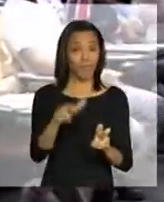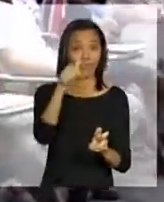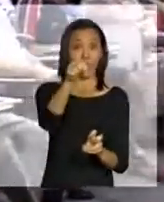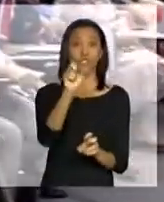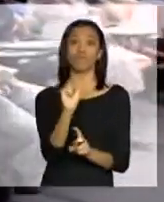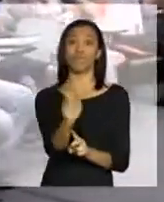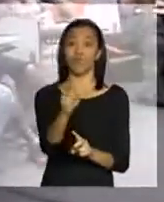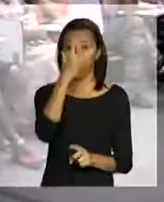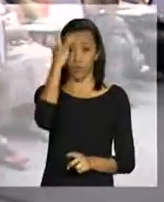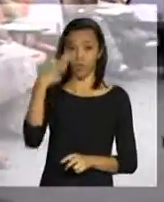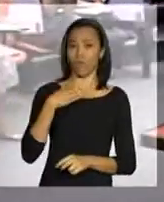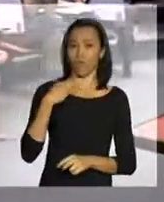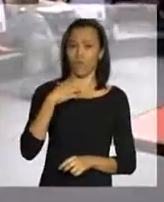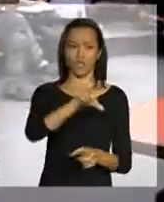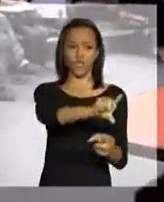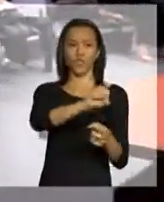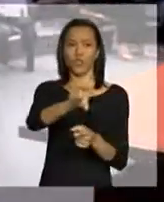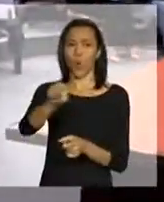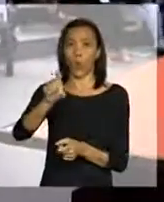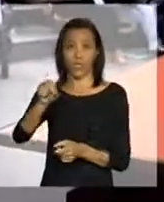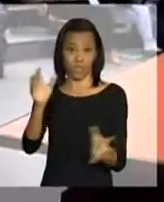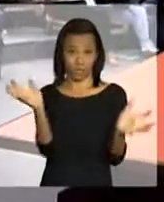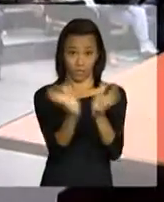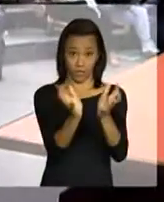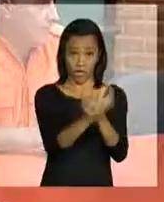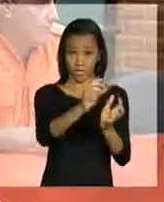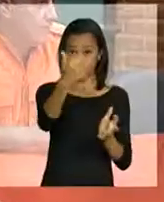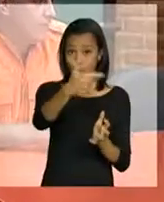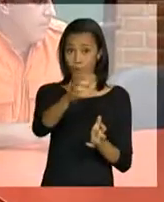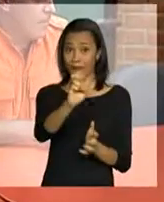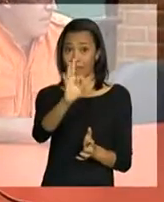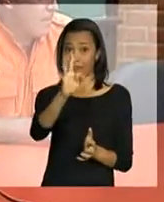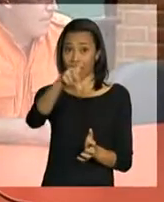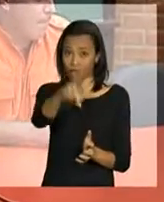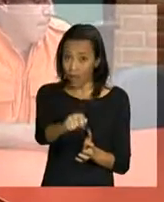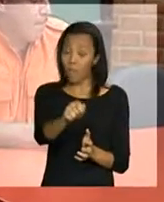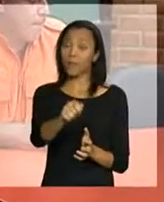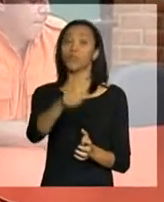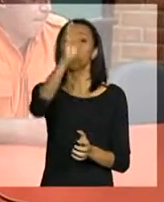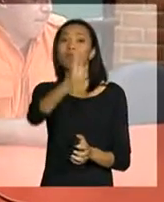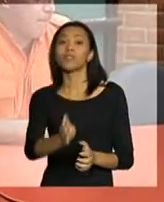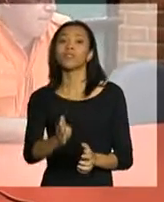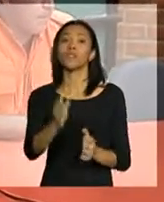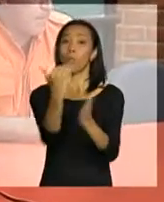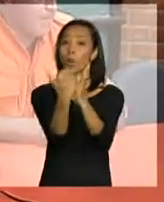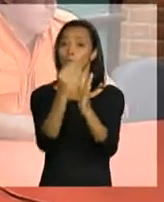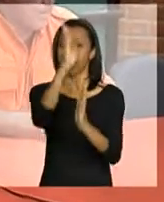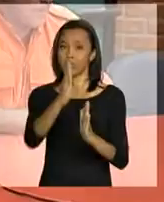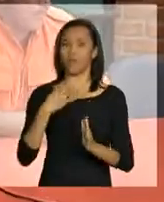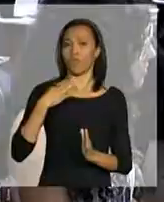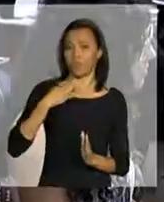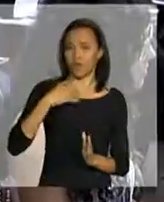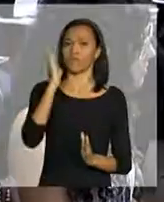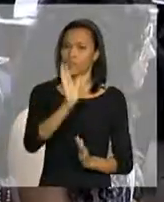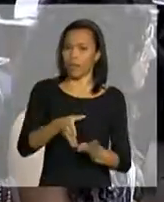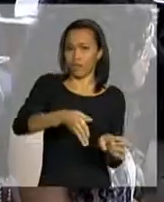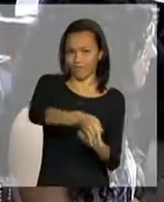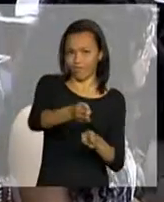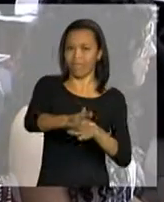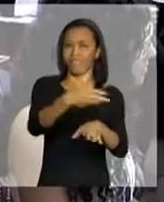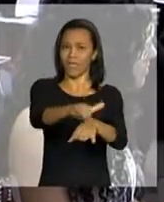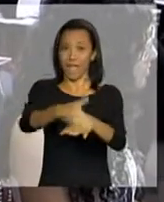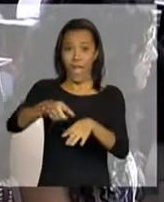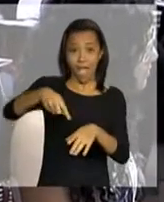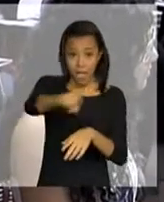voluntários selecionados na segunda etapa do treinamento do Programa Brasil Voluntário estão sendo capacitados. Essas